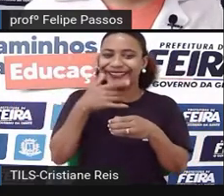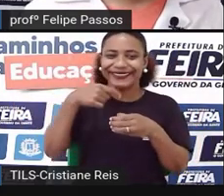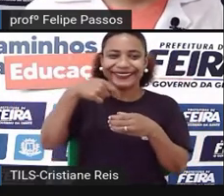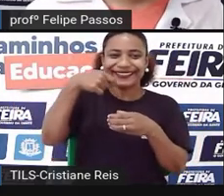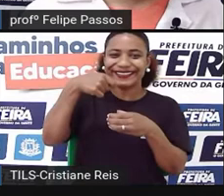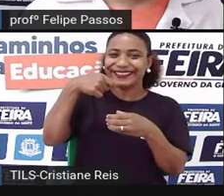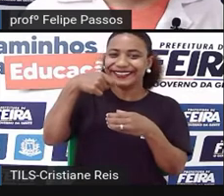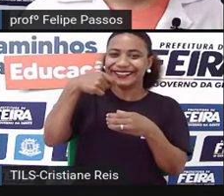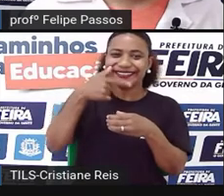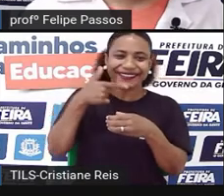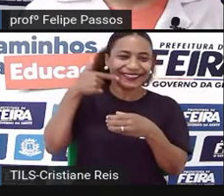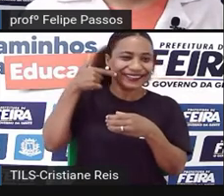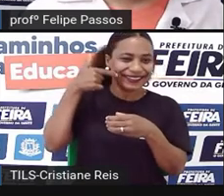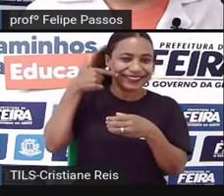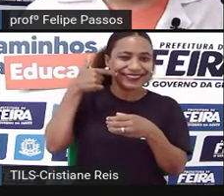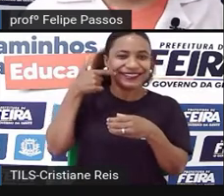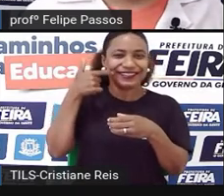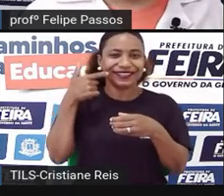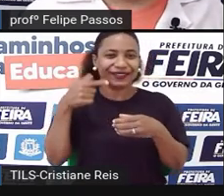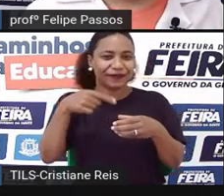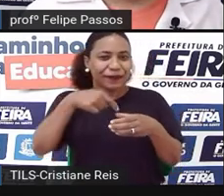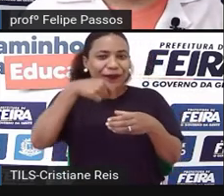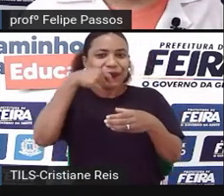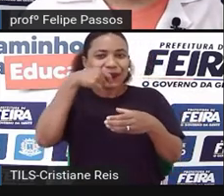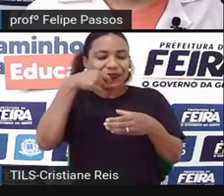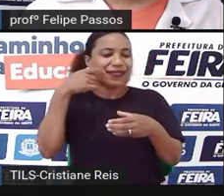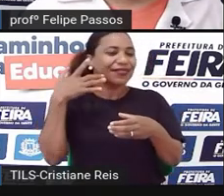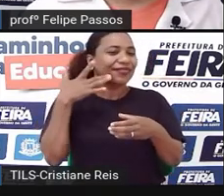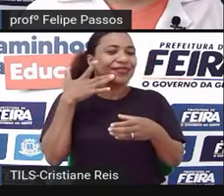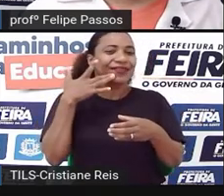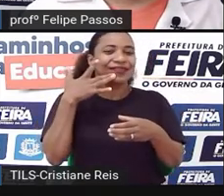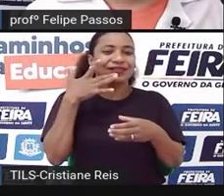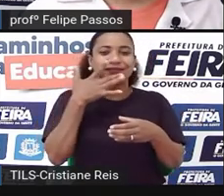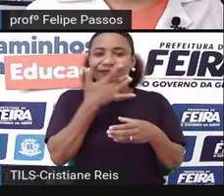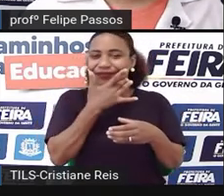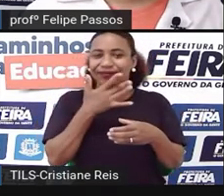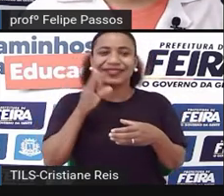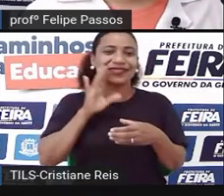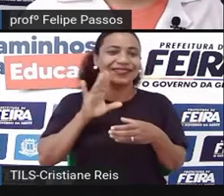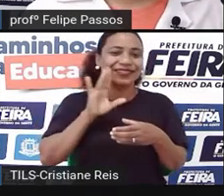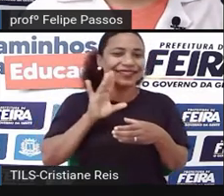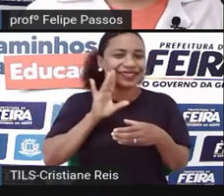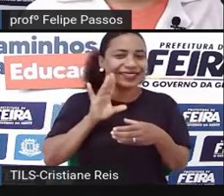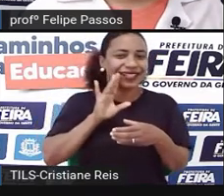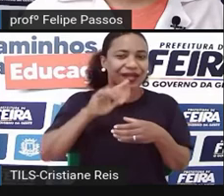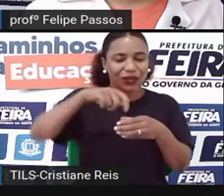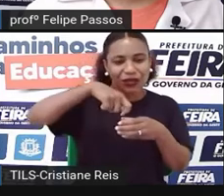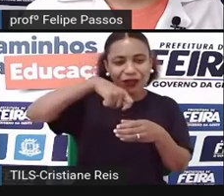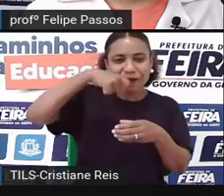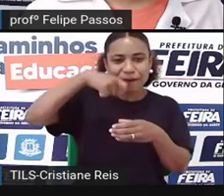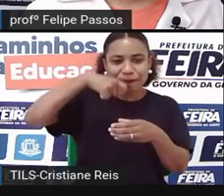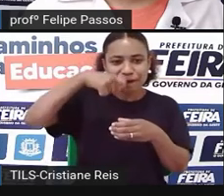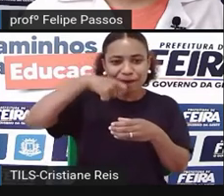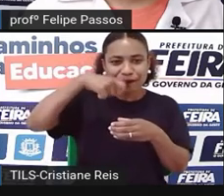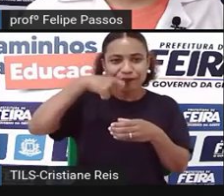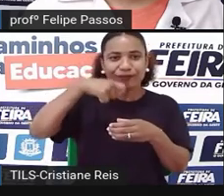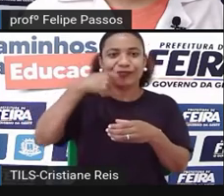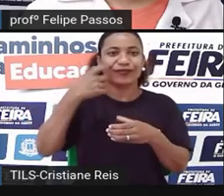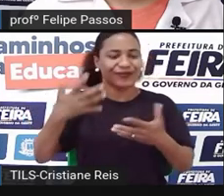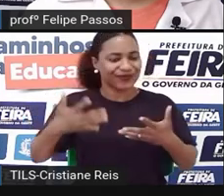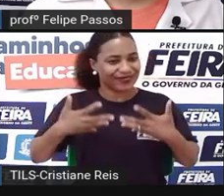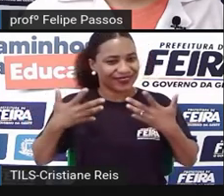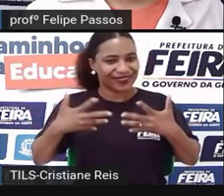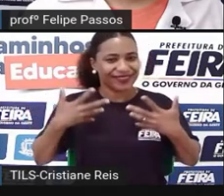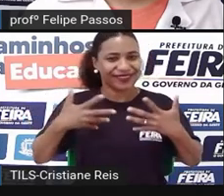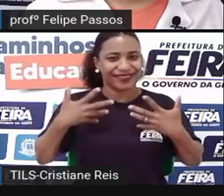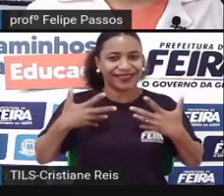é trazer um pouco essa sensação de que é legal, que é bem gostoso, interessante, divertido e para